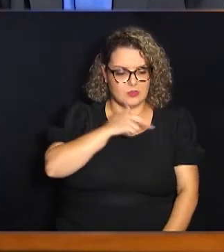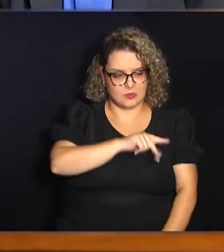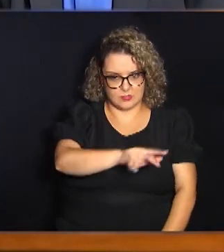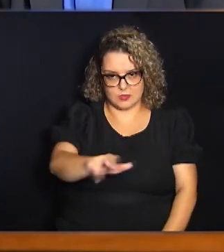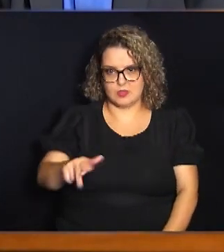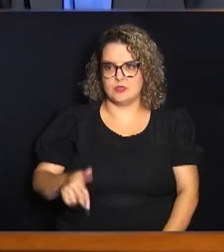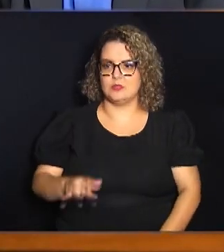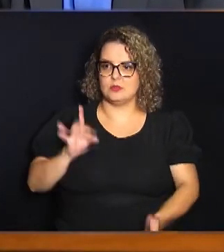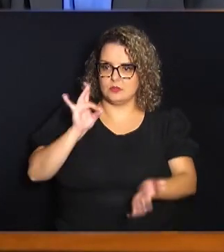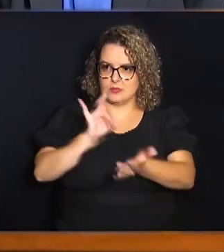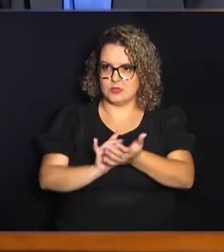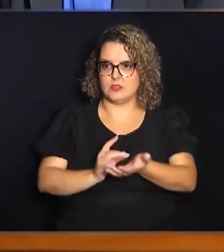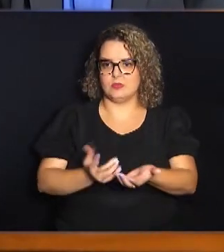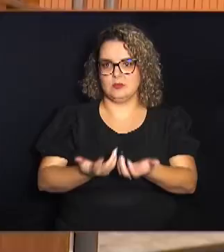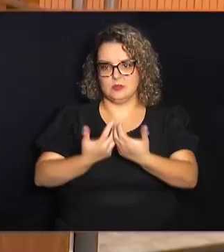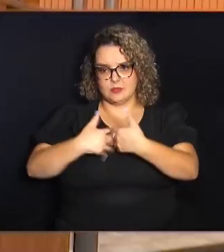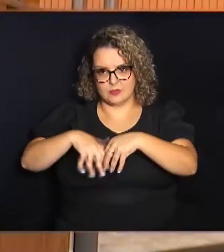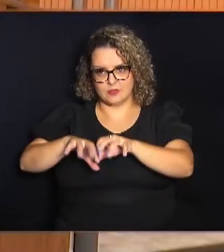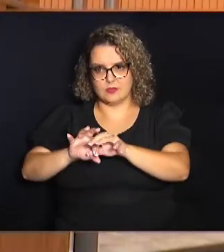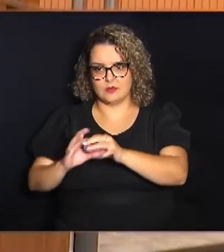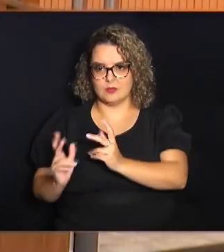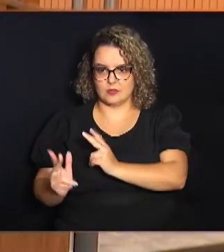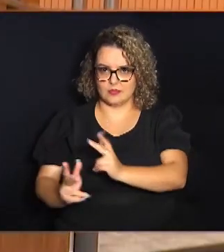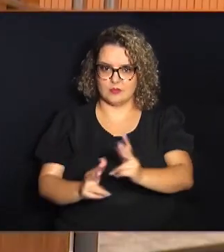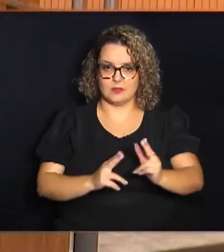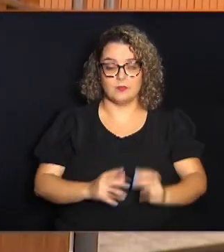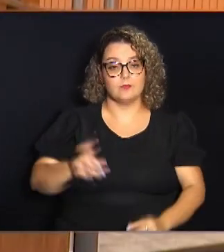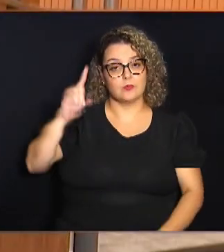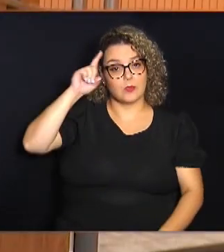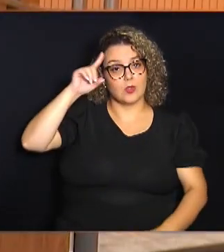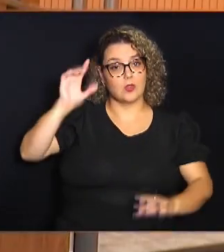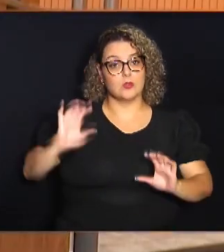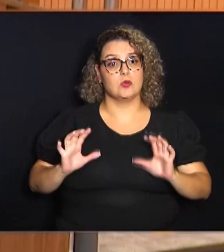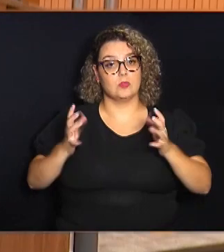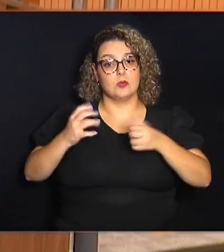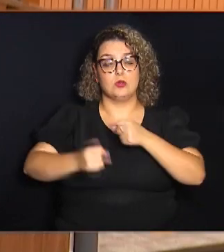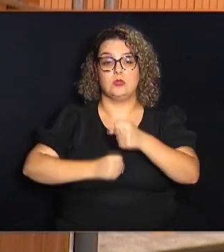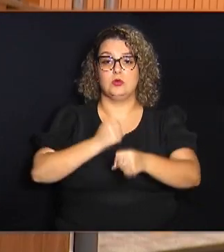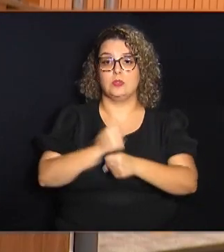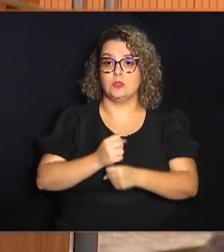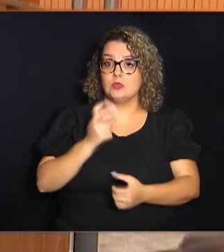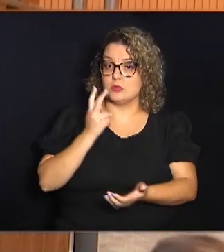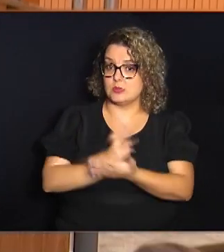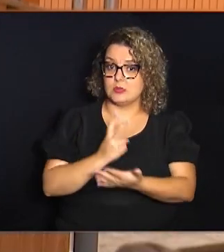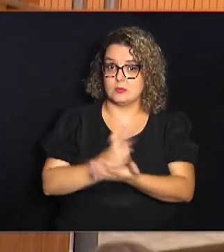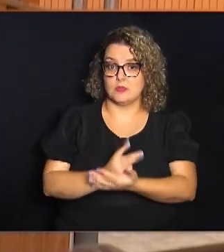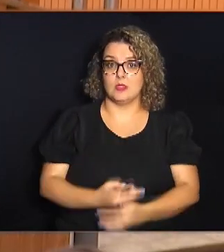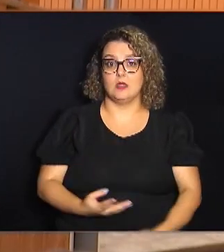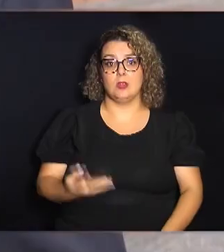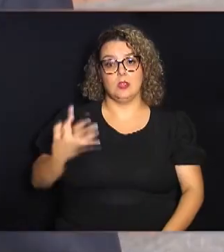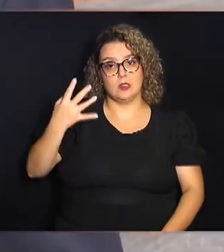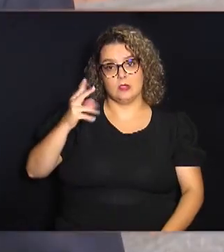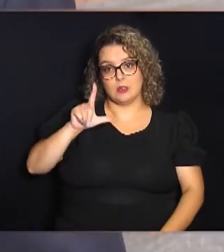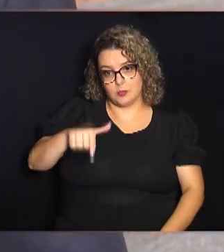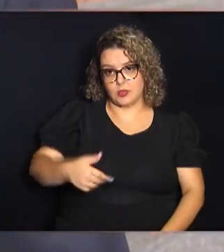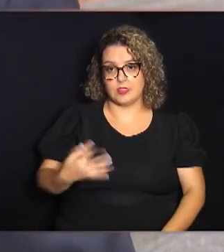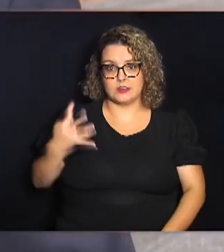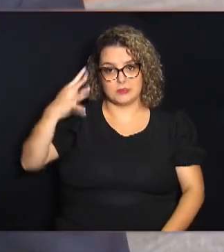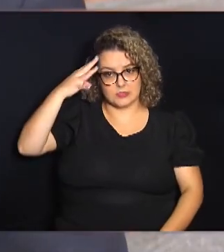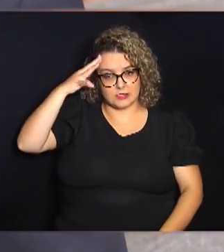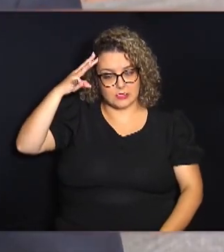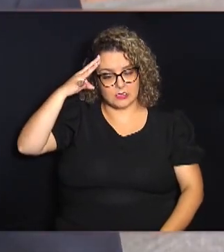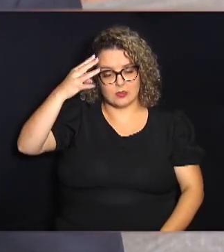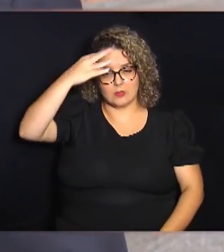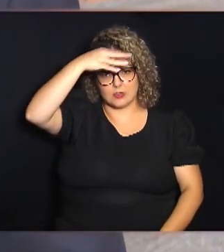numa verdadeira Fraternidade Universal. A data é comemorada a todos os anos, sempre após a quarta-feira de cinzas. Uma lei de